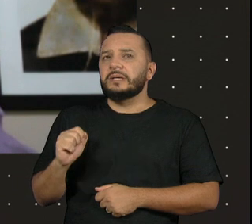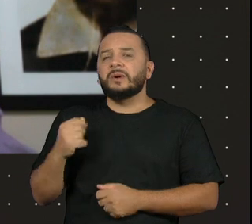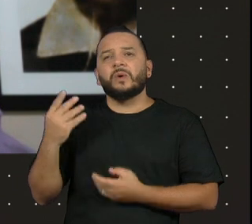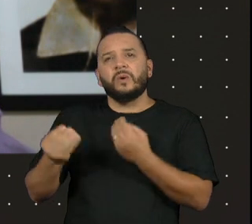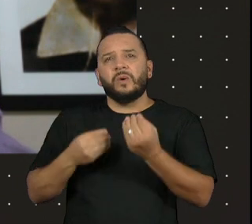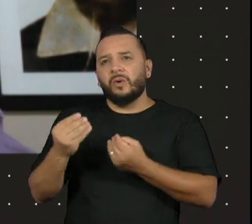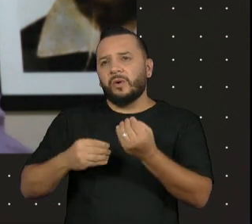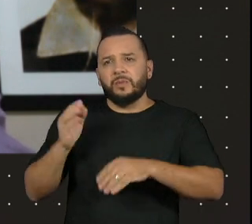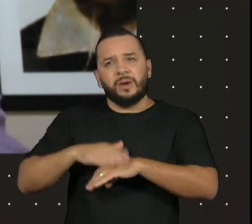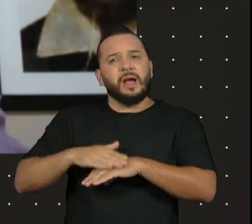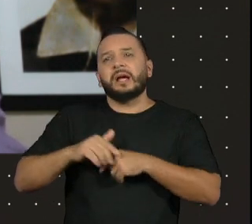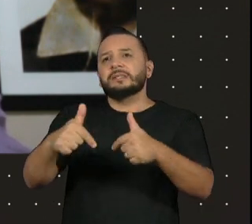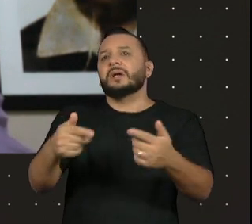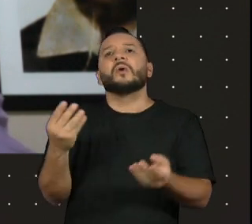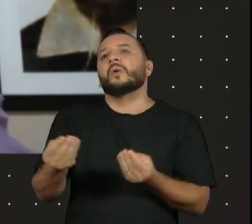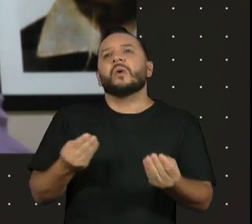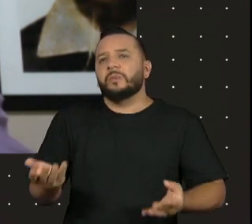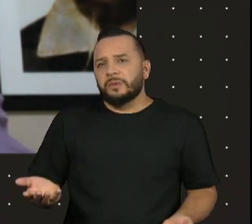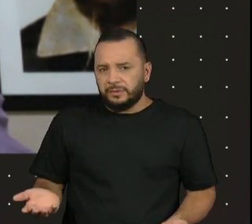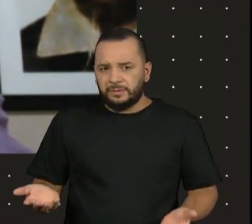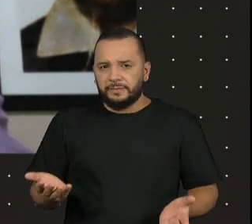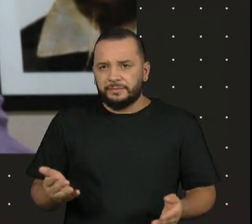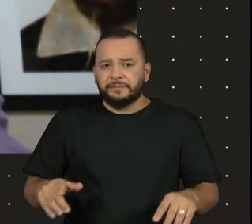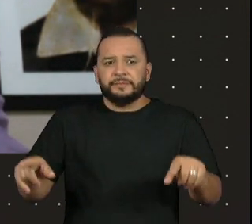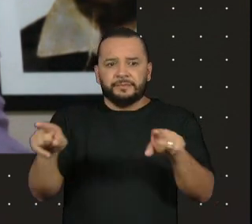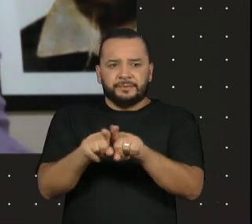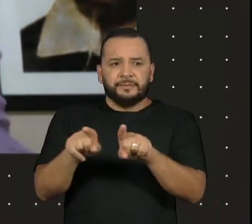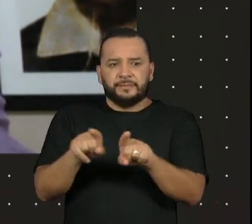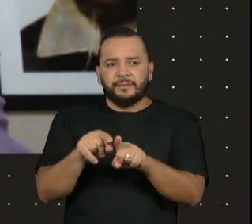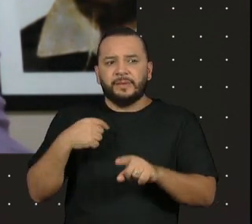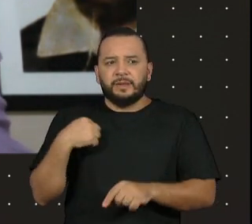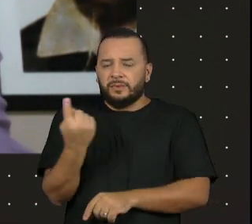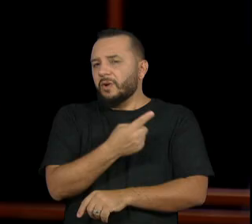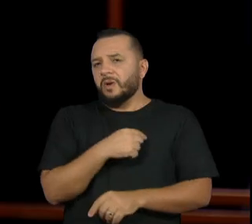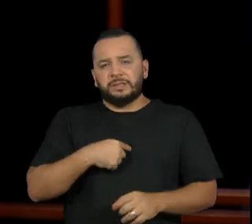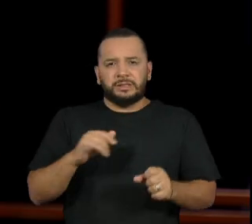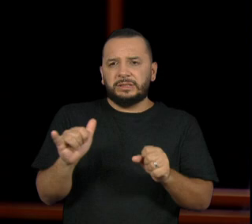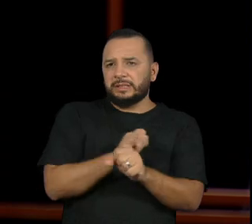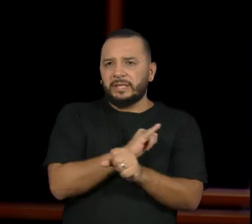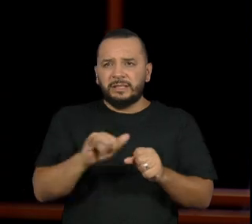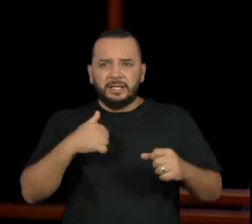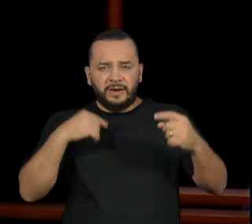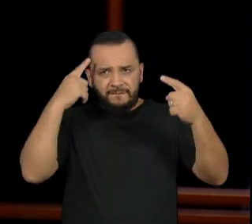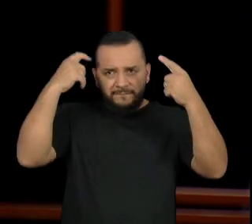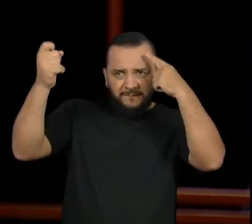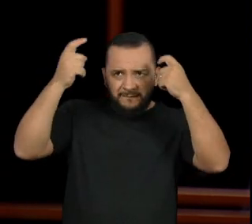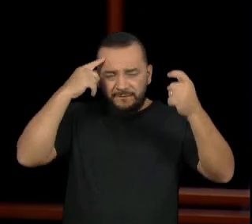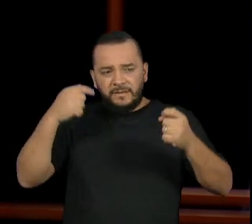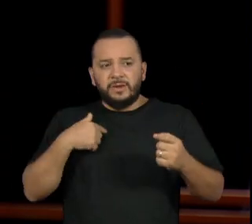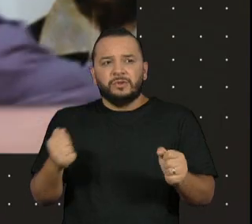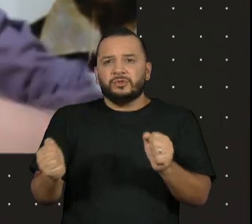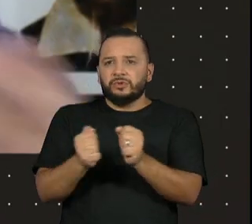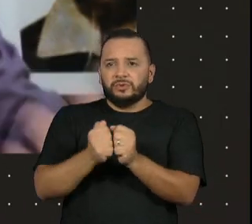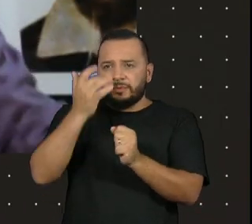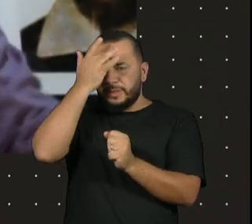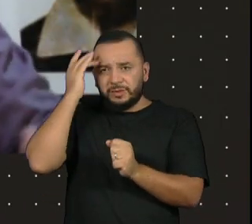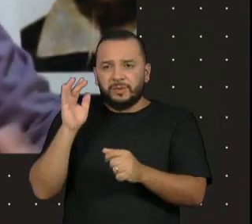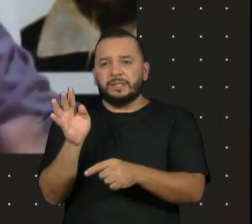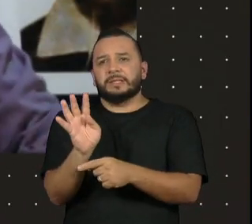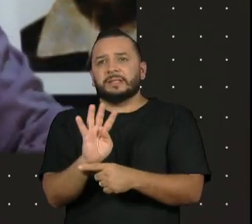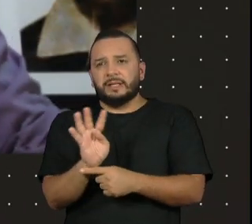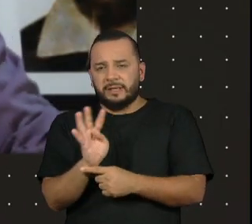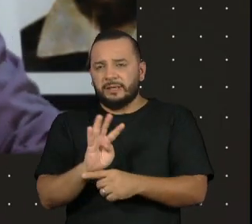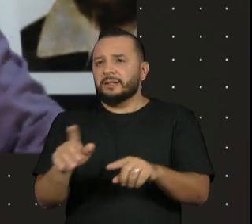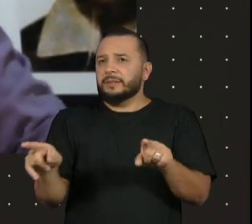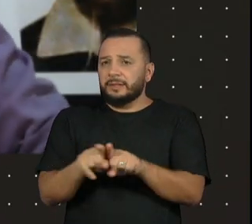reagiria? E aí a gente se virou aqui, gente juntou com o pessoal de cinema, criamos um decálogo do